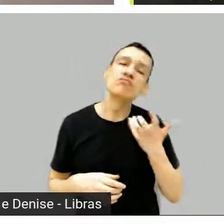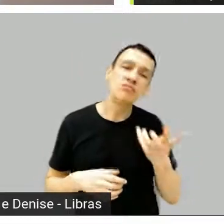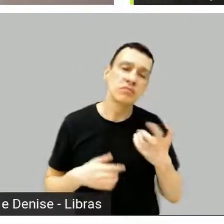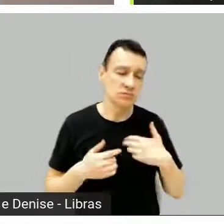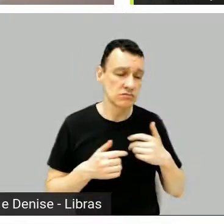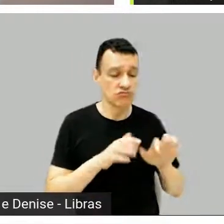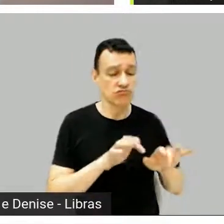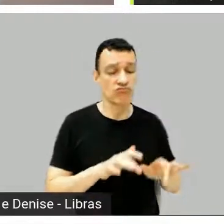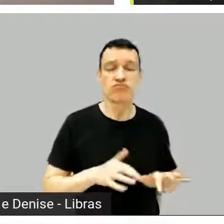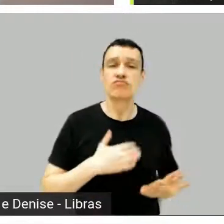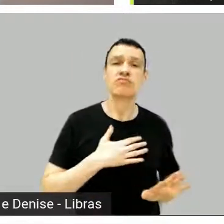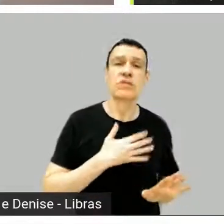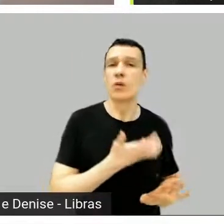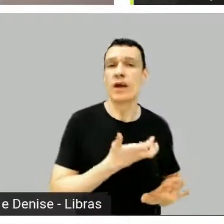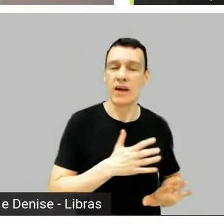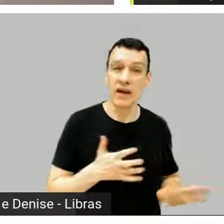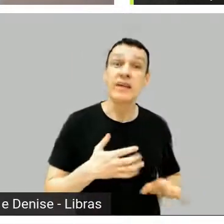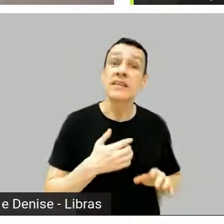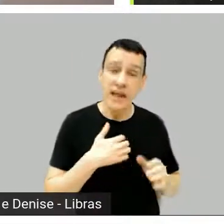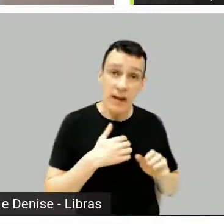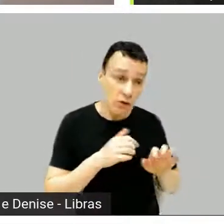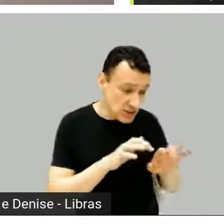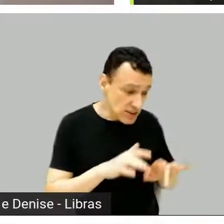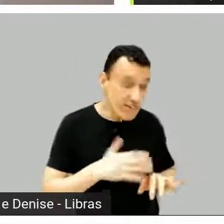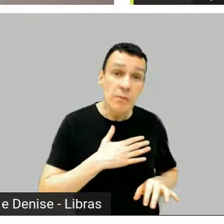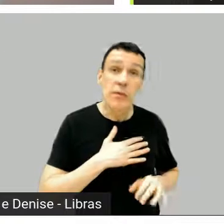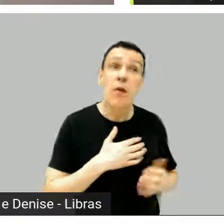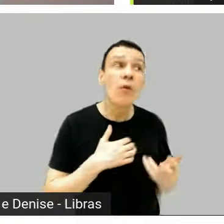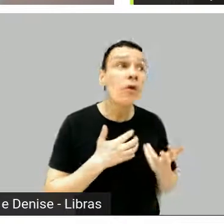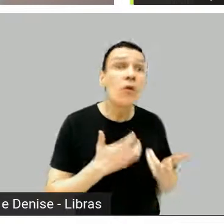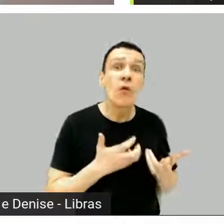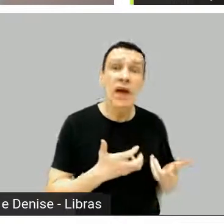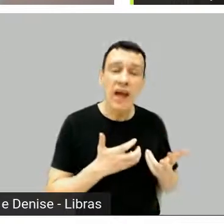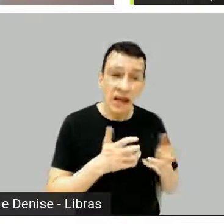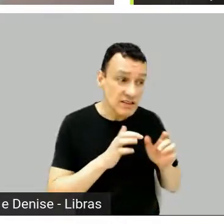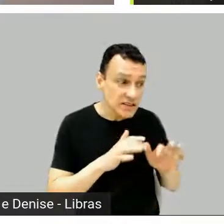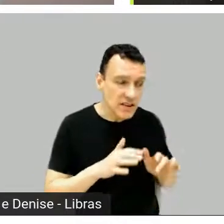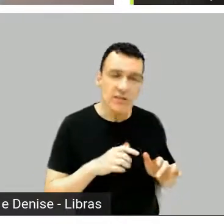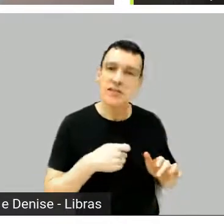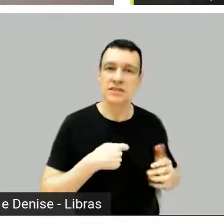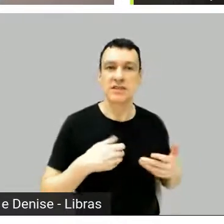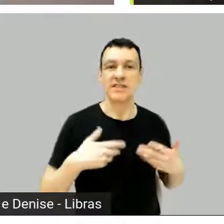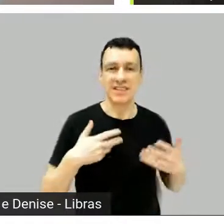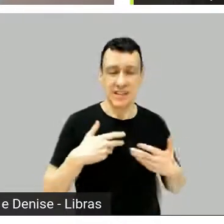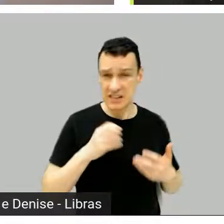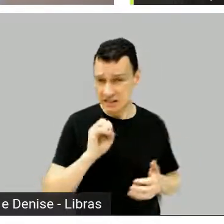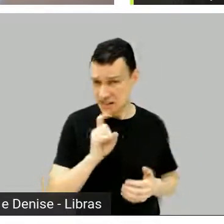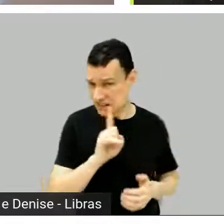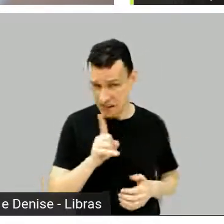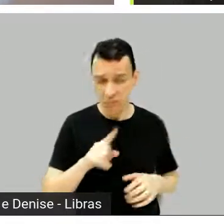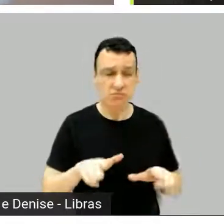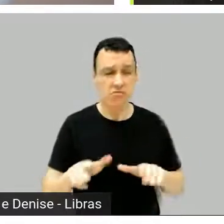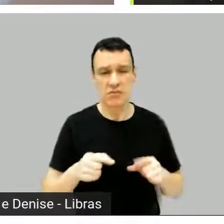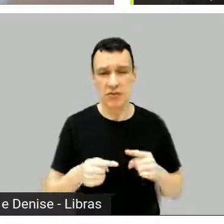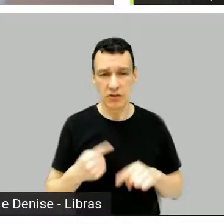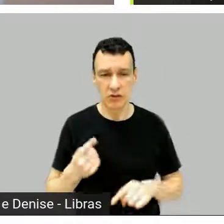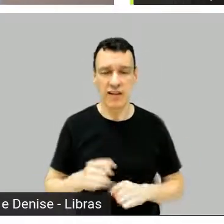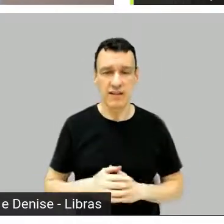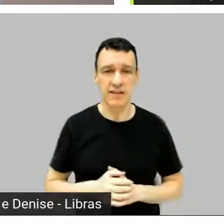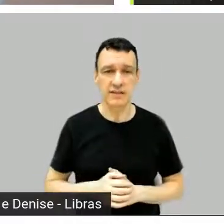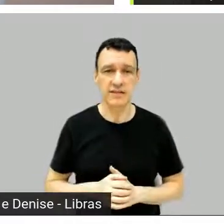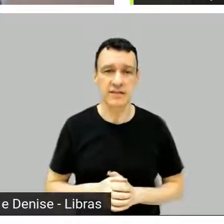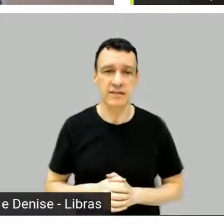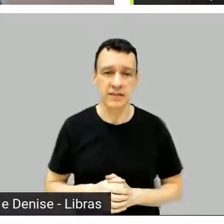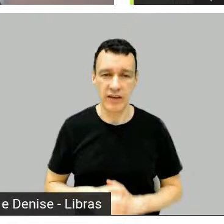Você tem que estar escrevendo coisas que você quer escrever. senão não faz sentido, senão é melhor ter outra profissão. É, então, e assim, isso que você falou é